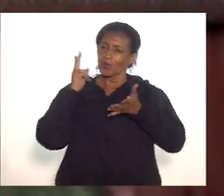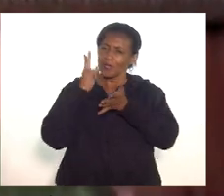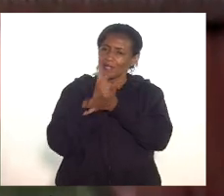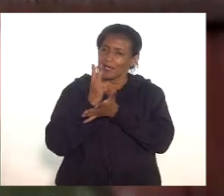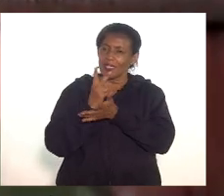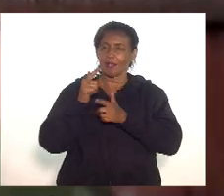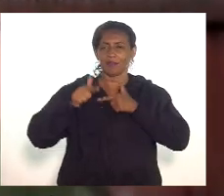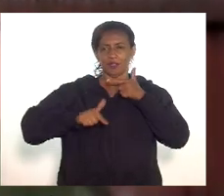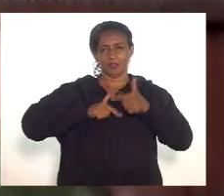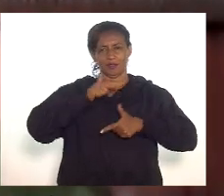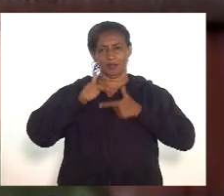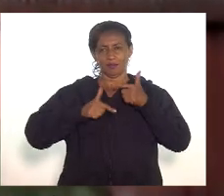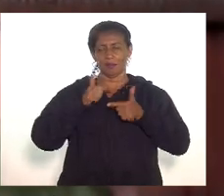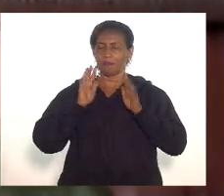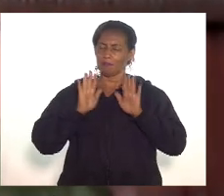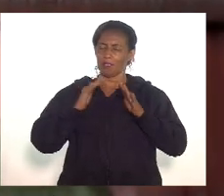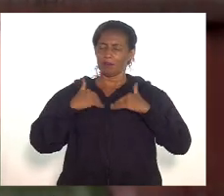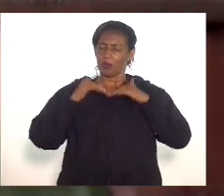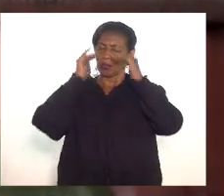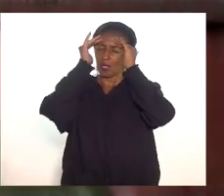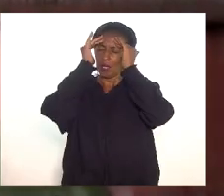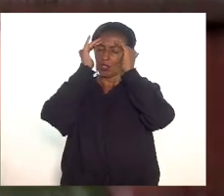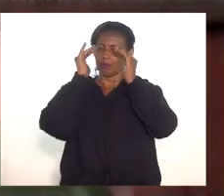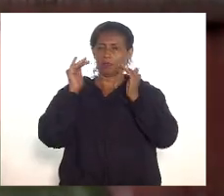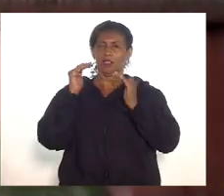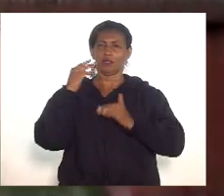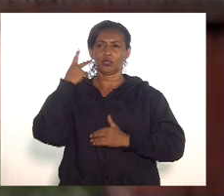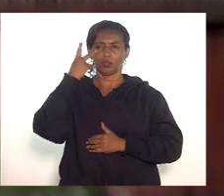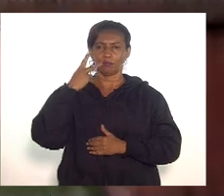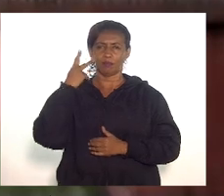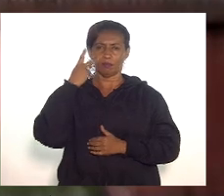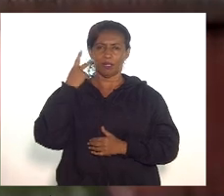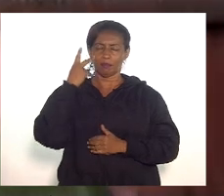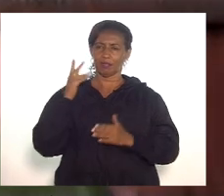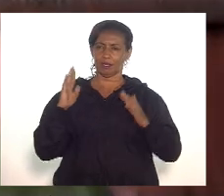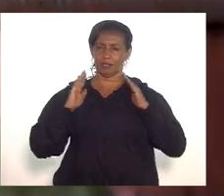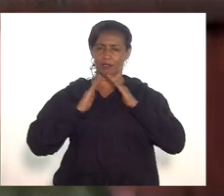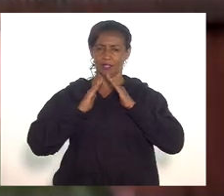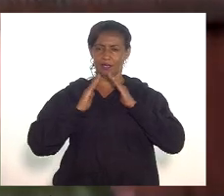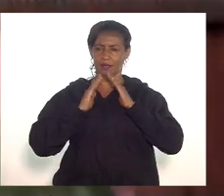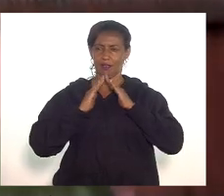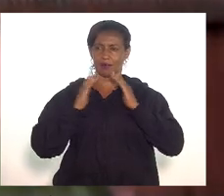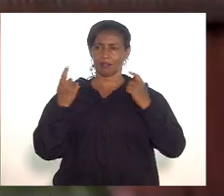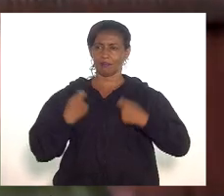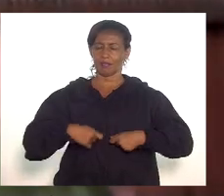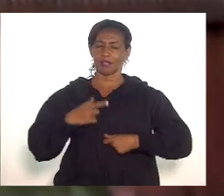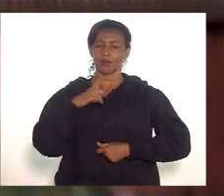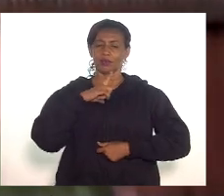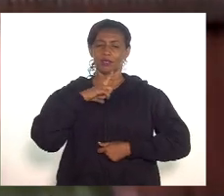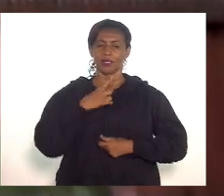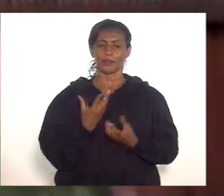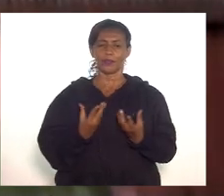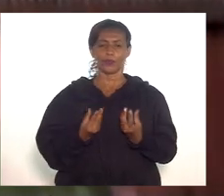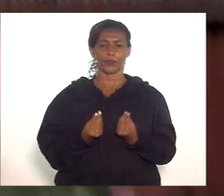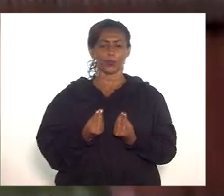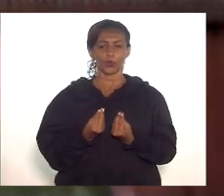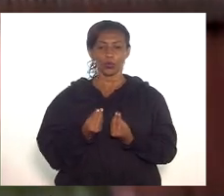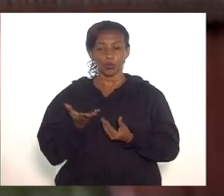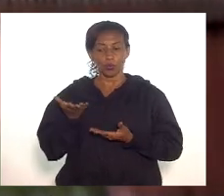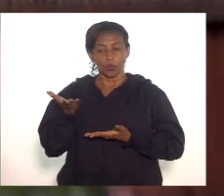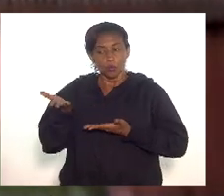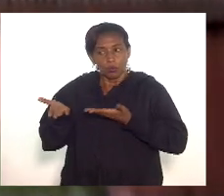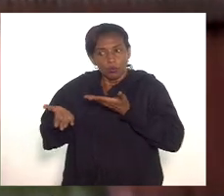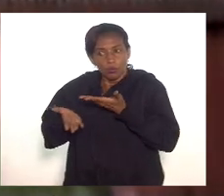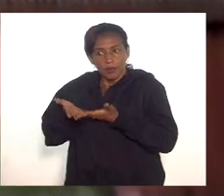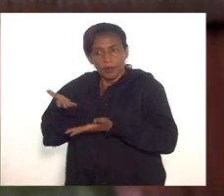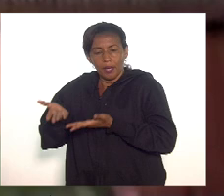Isso também passa pelo respeito aos parlamentares. as parlamentares dessa Casa precisam ter muito cuidado,